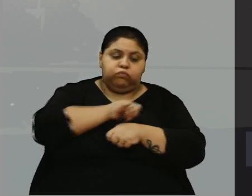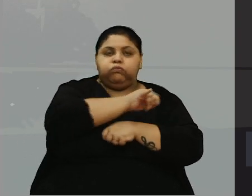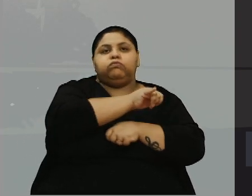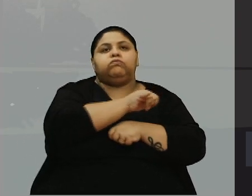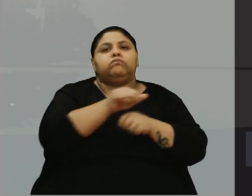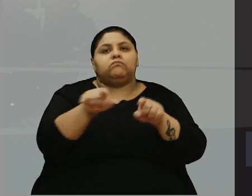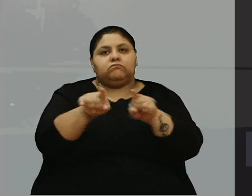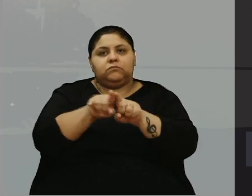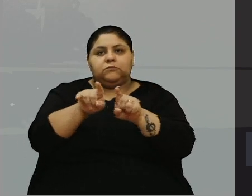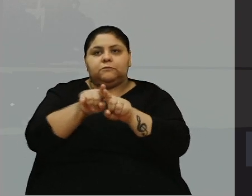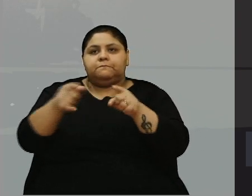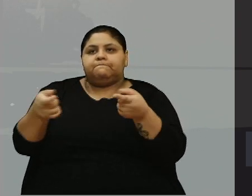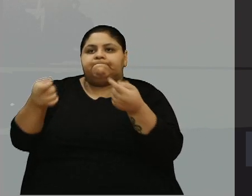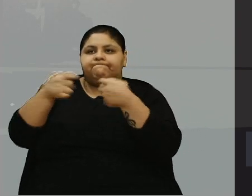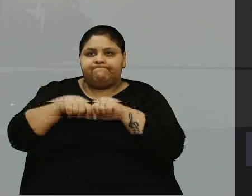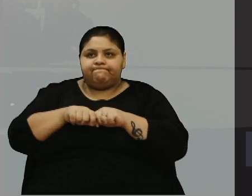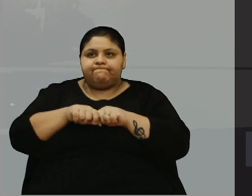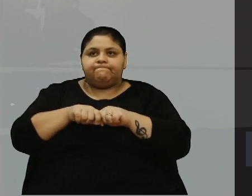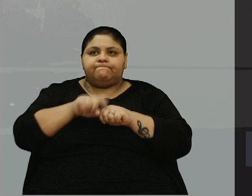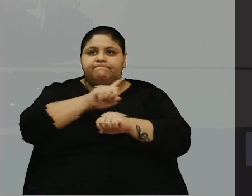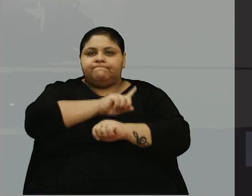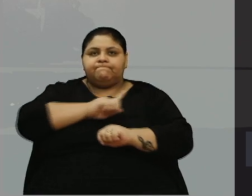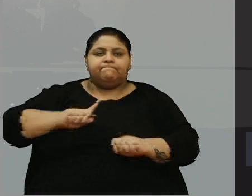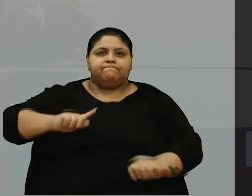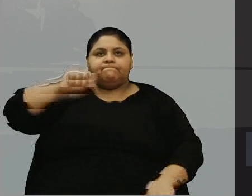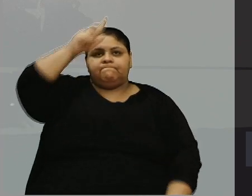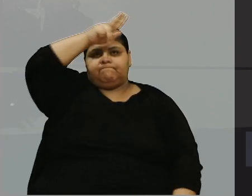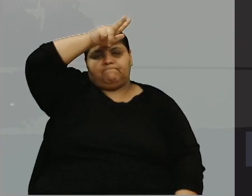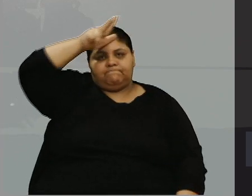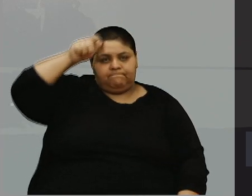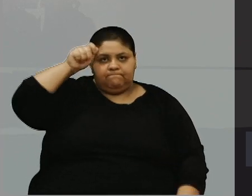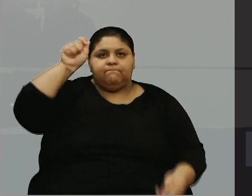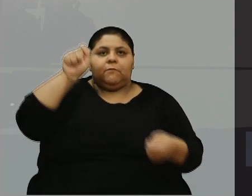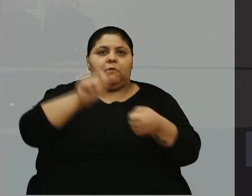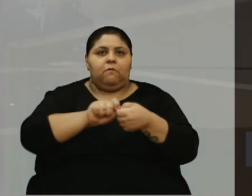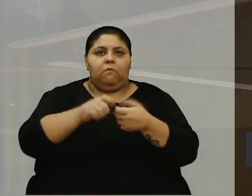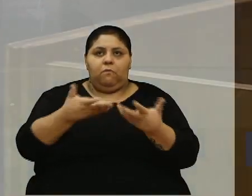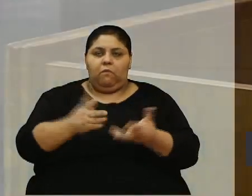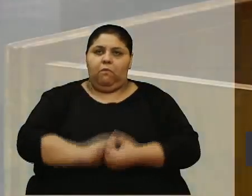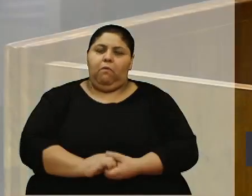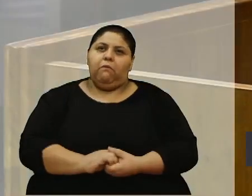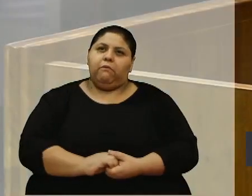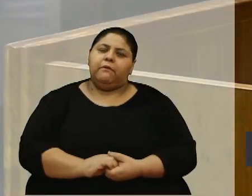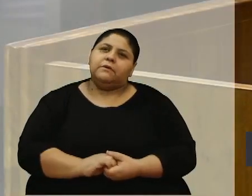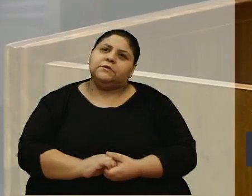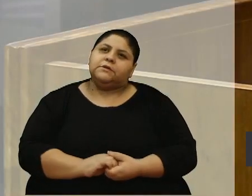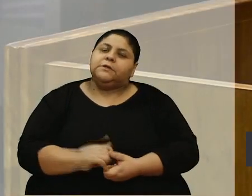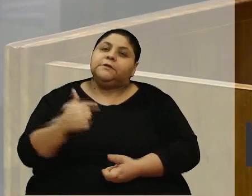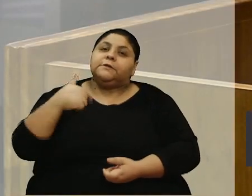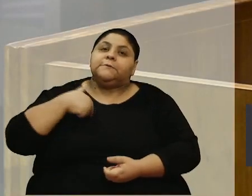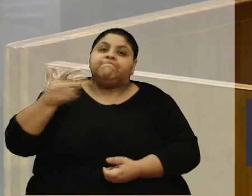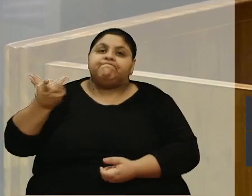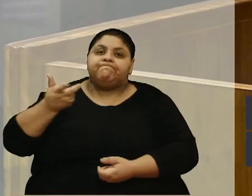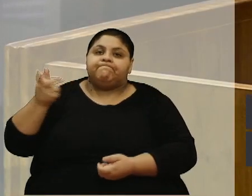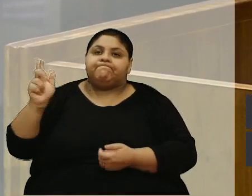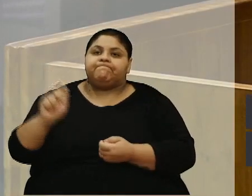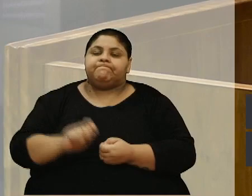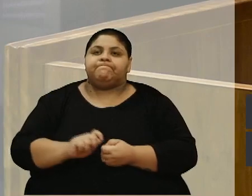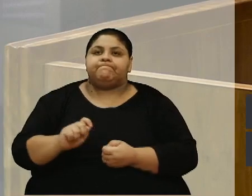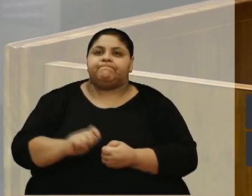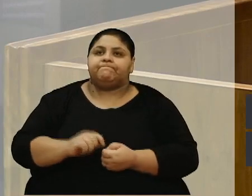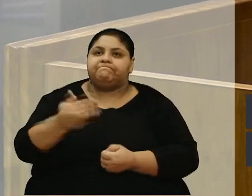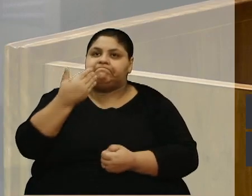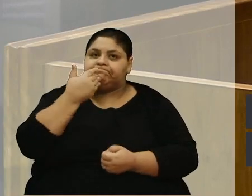também é necessário que o governo municipal faça. E aí, eu quero fazer um